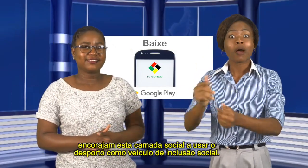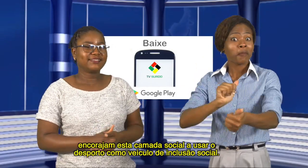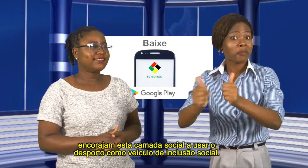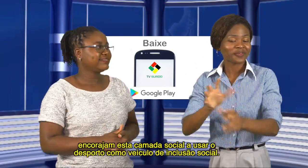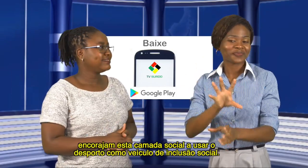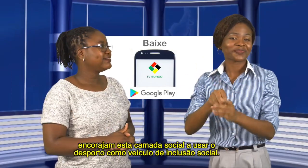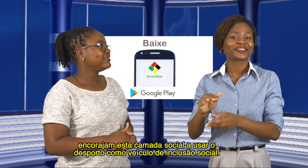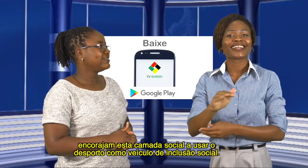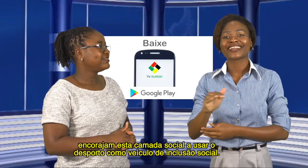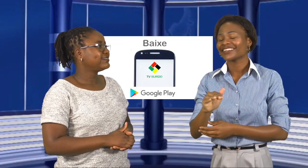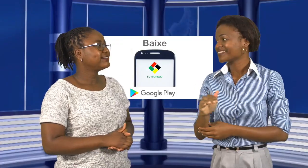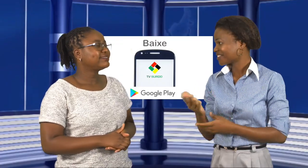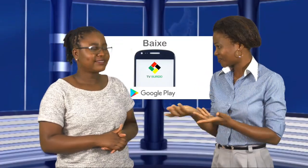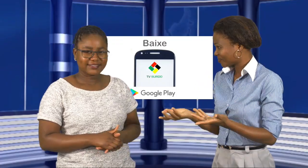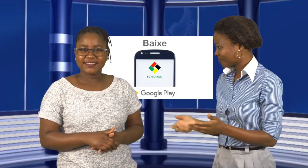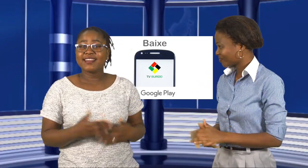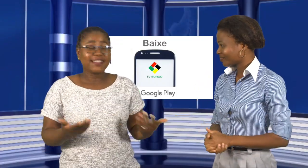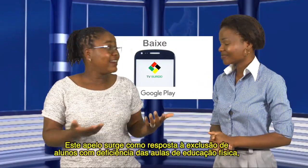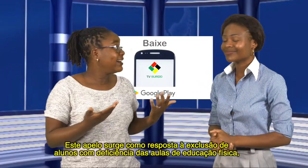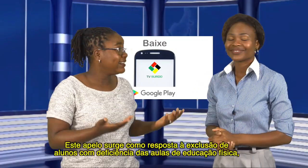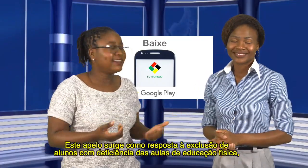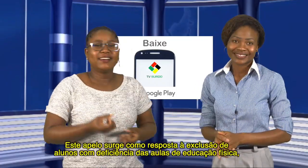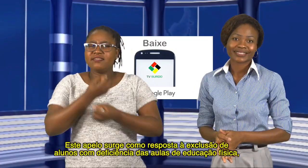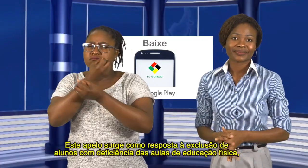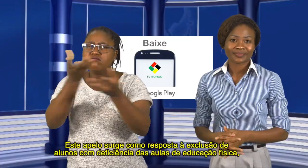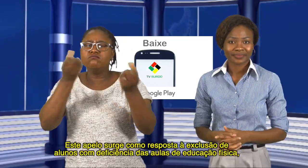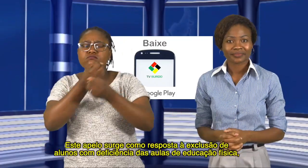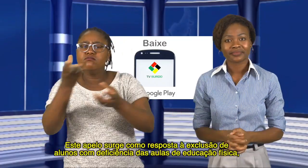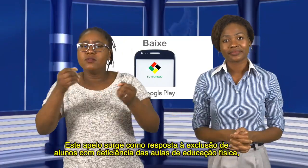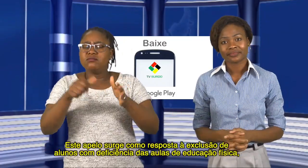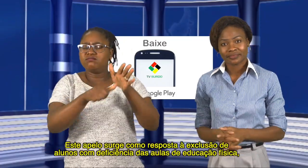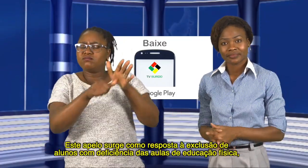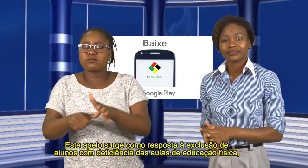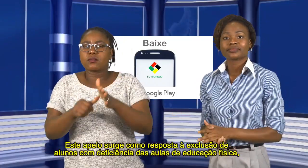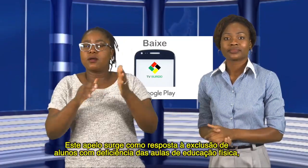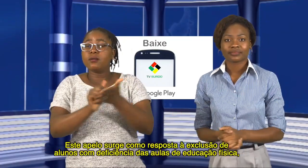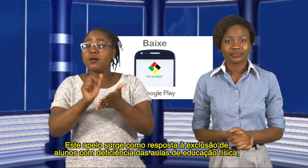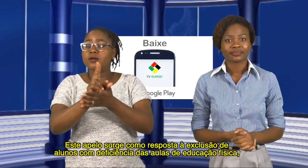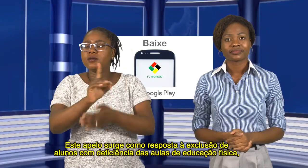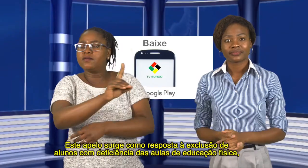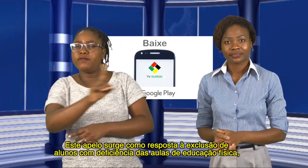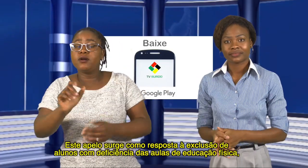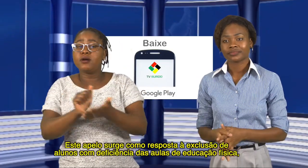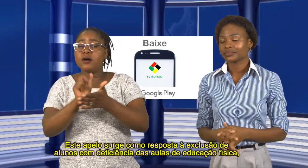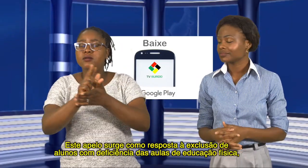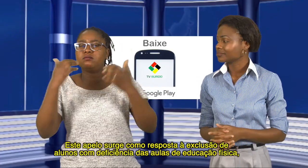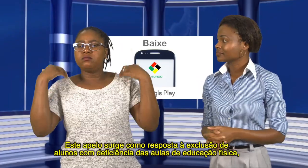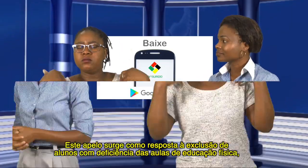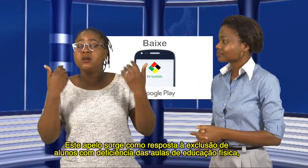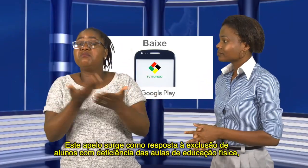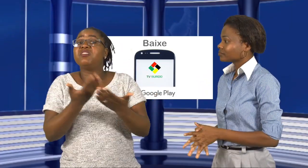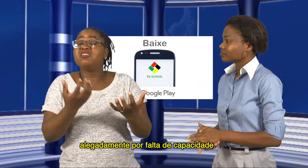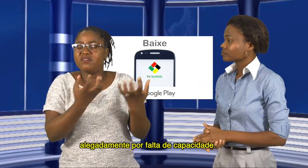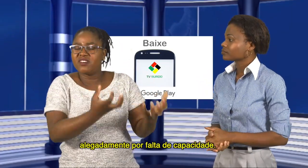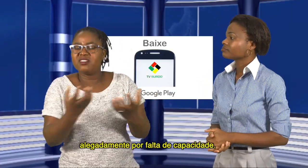desporto como veículo de inclusão social. Este apelo surge como resposta à exclusão de alunos com deficiência das aulas de educação